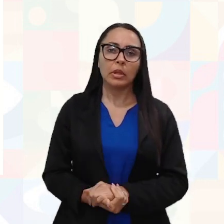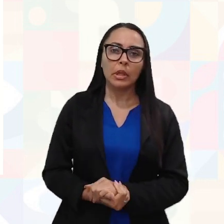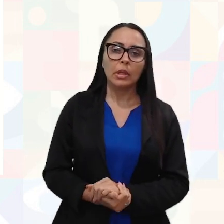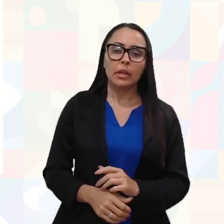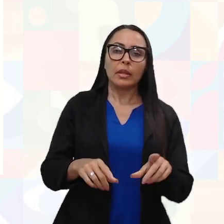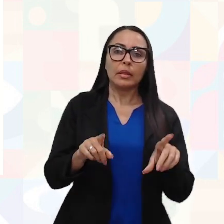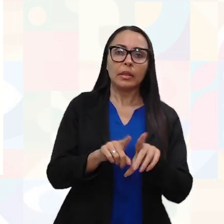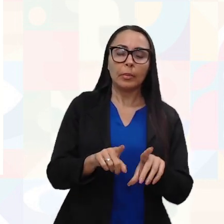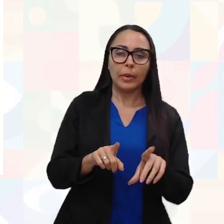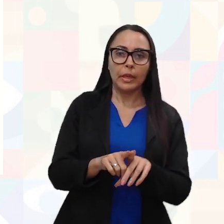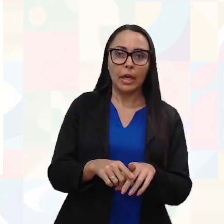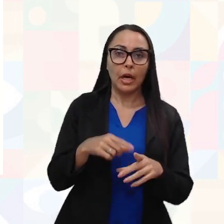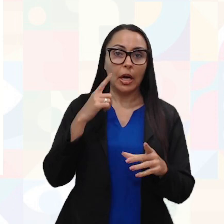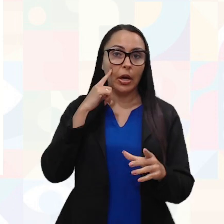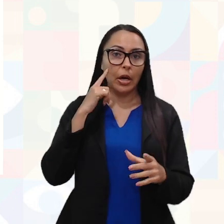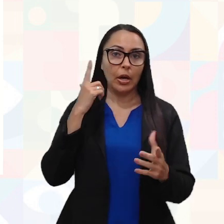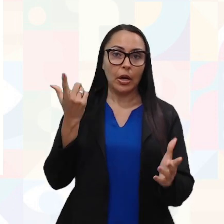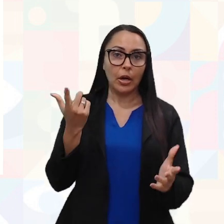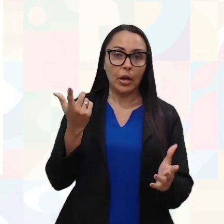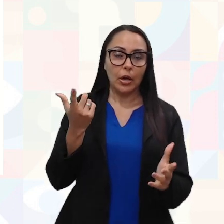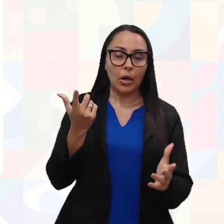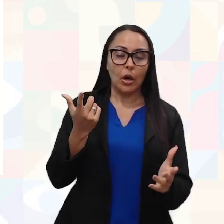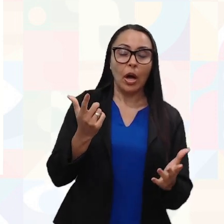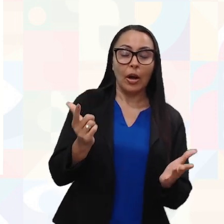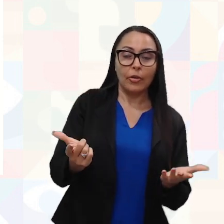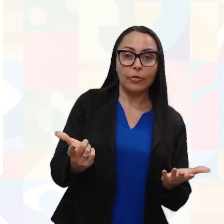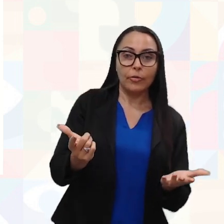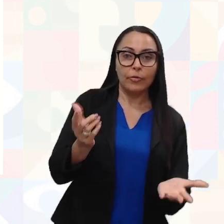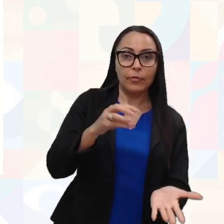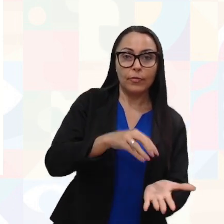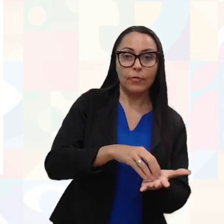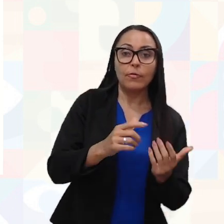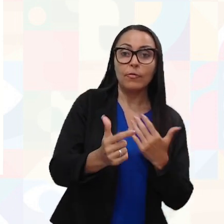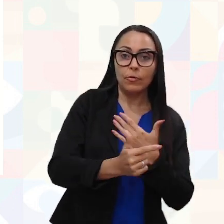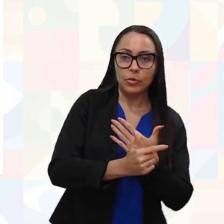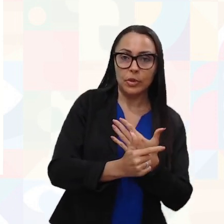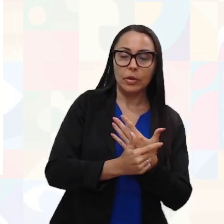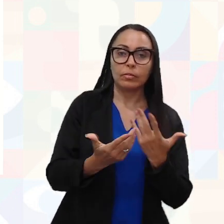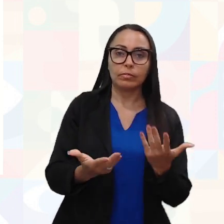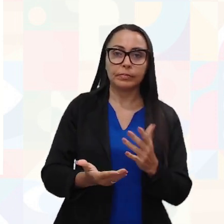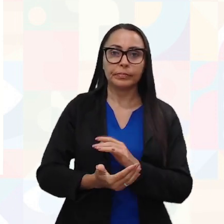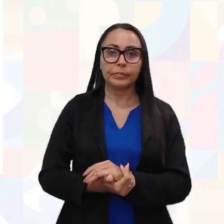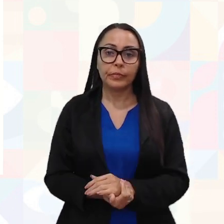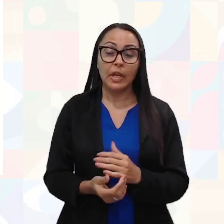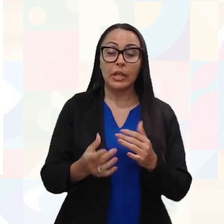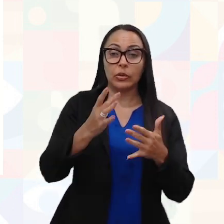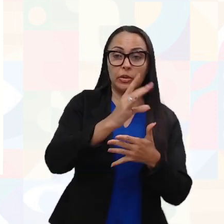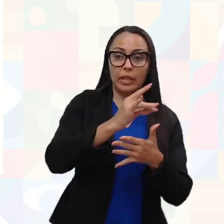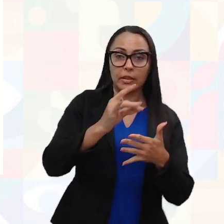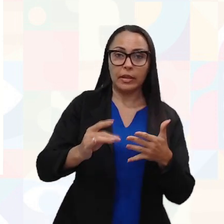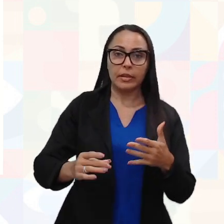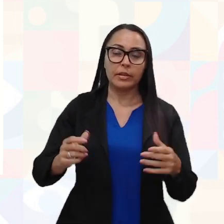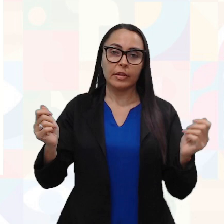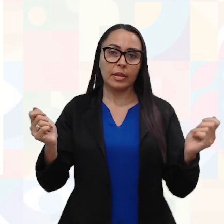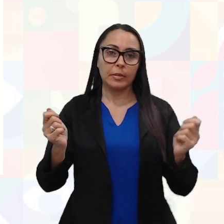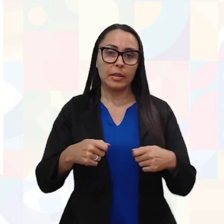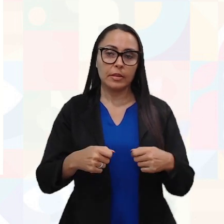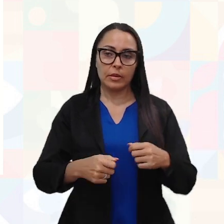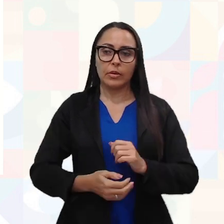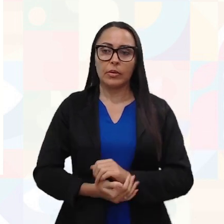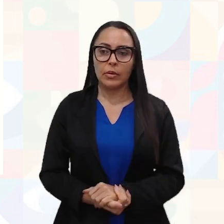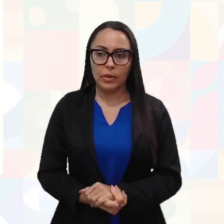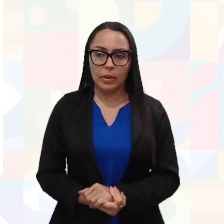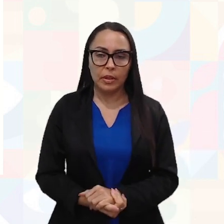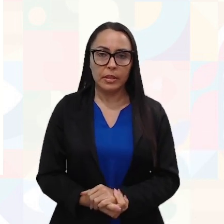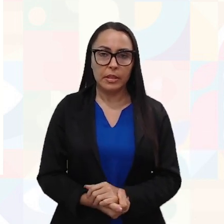também o cargo. Isso facilitaria bastante. O RUCA, o como? É o detalhe dessa capacitação. A capacitação,